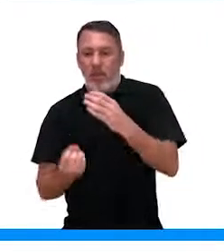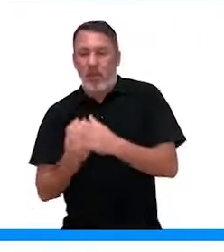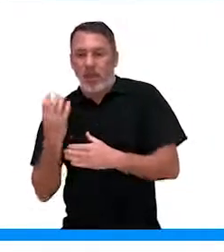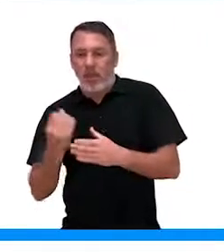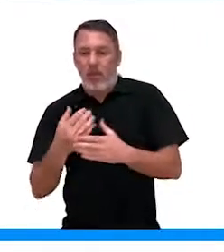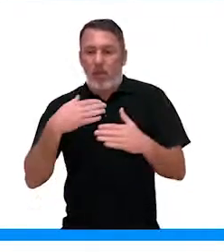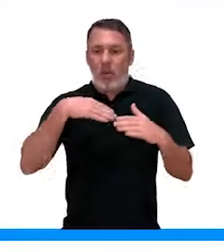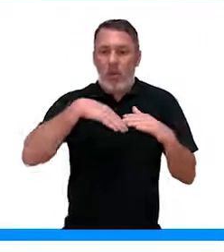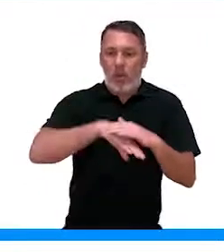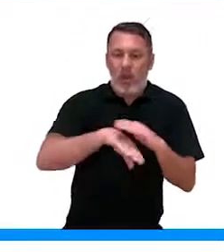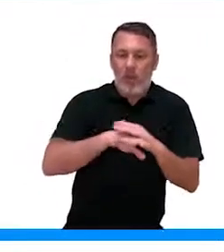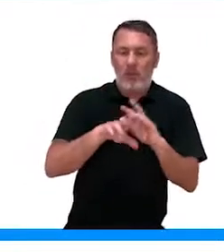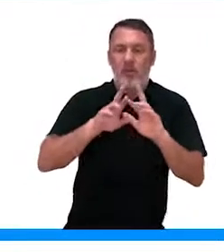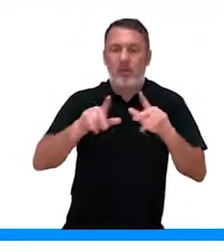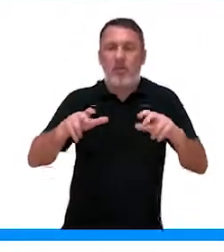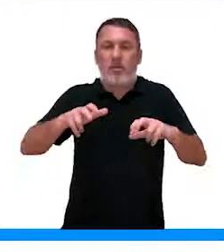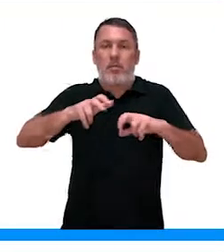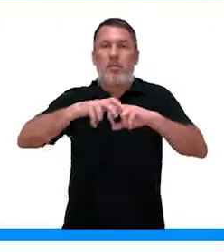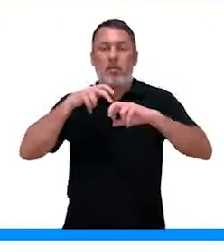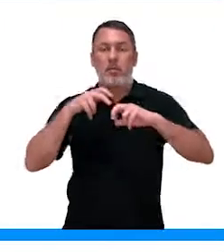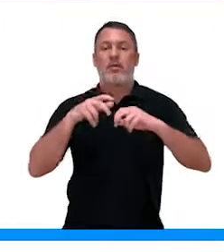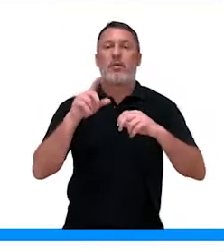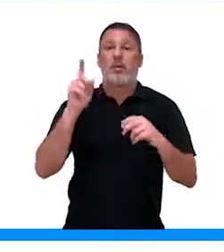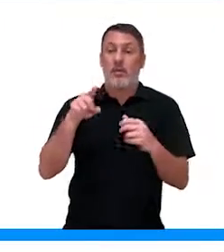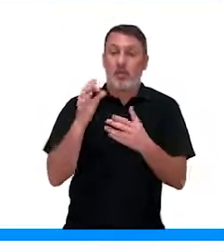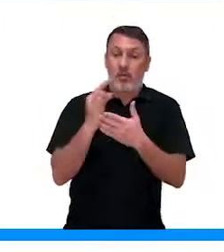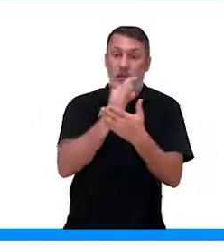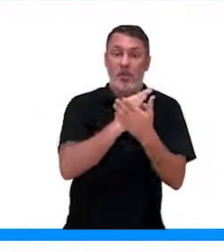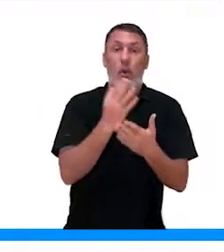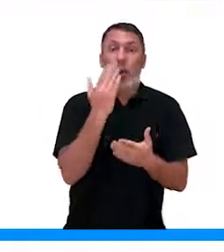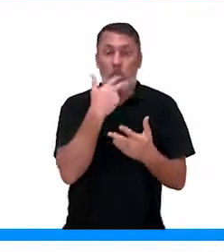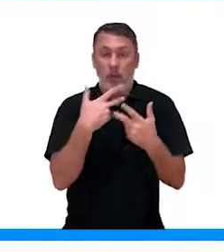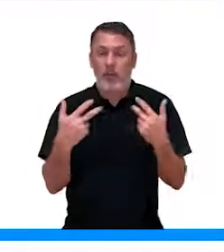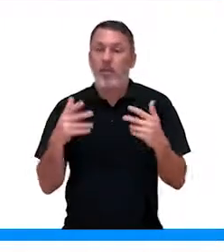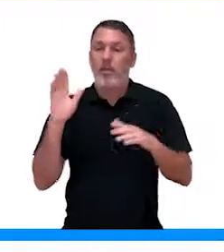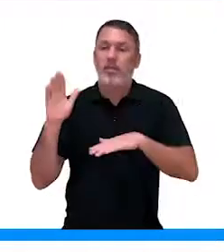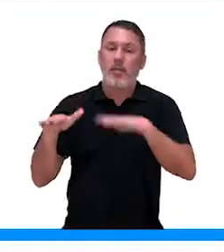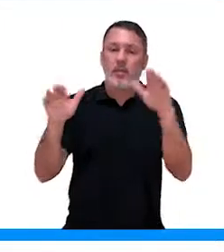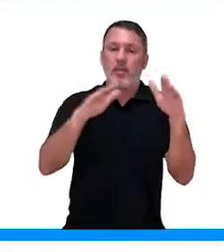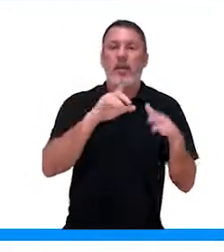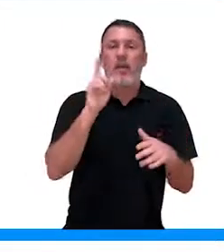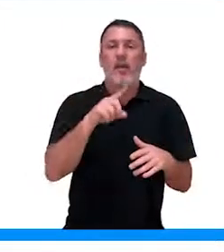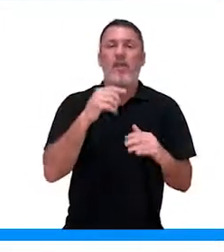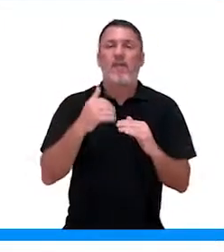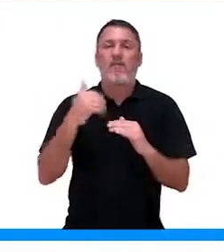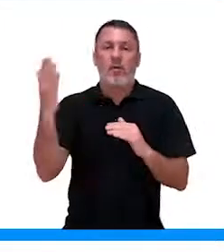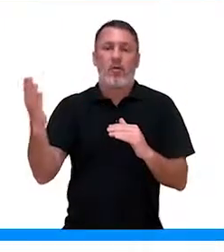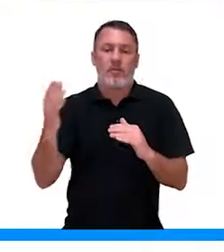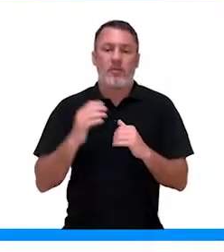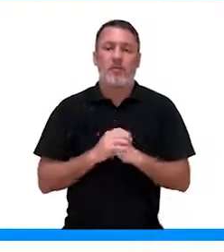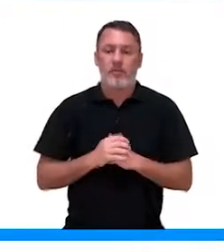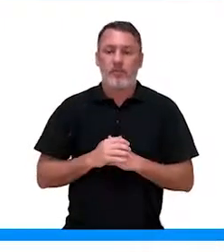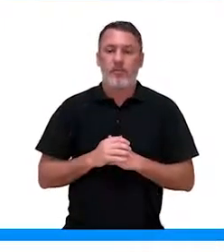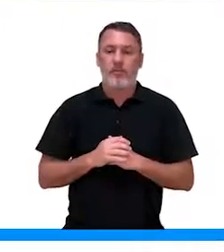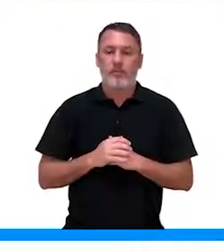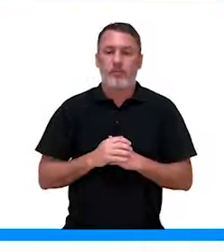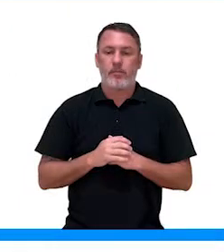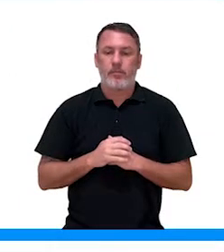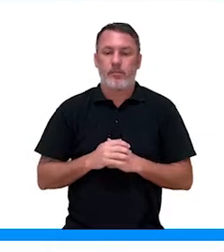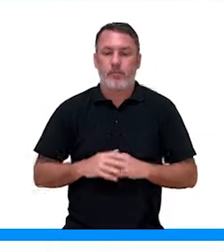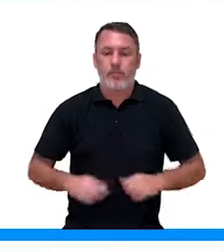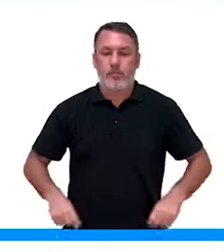produção, ou do de armazenamento. Então, as células consumidoras, elas dependem das células exportadoras.